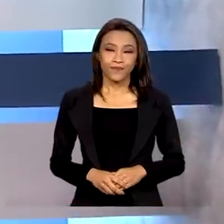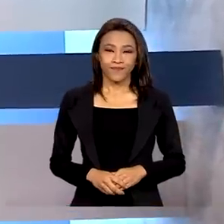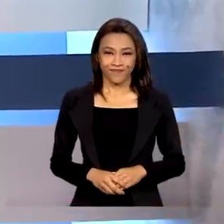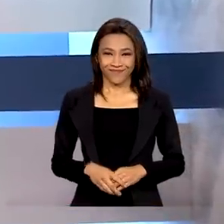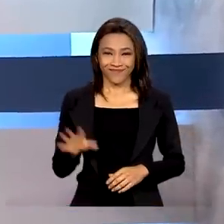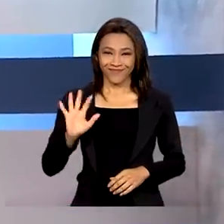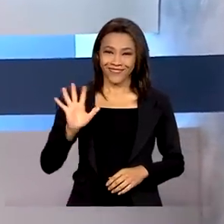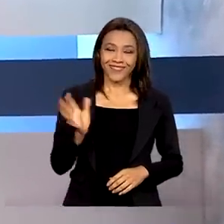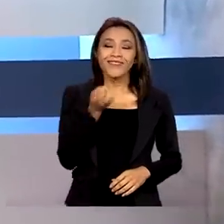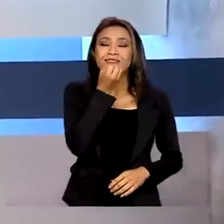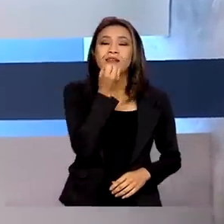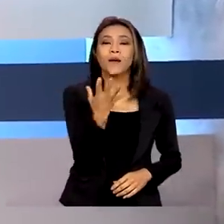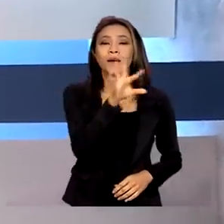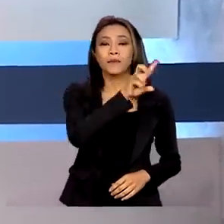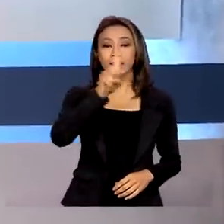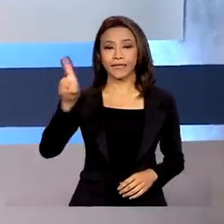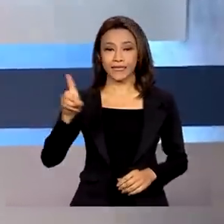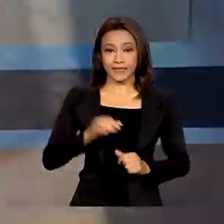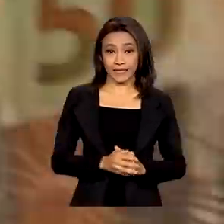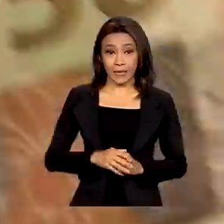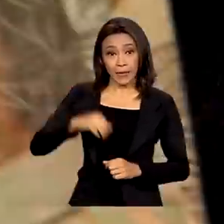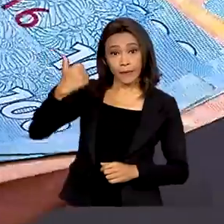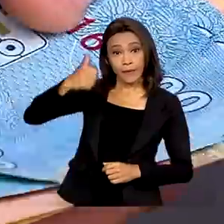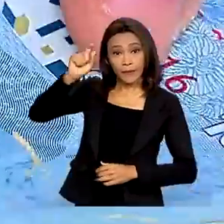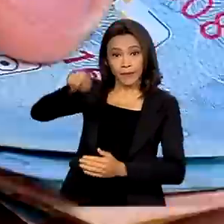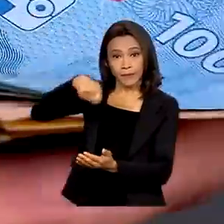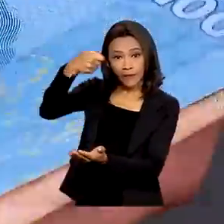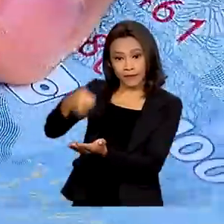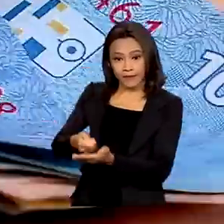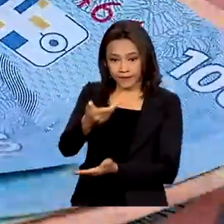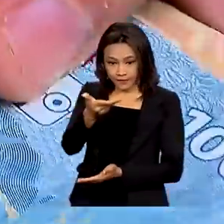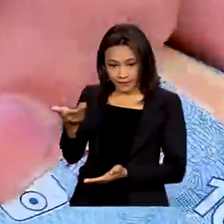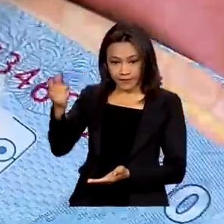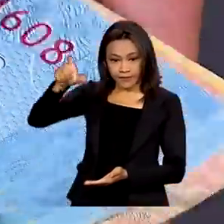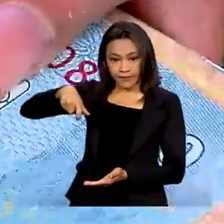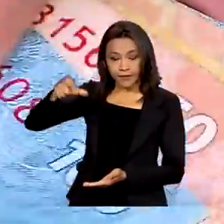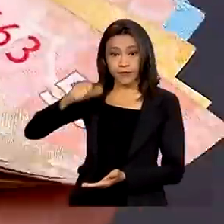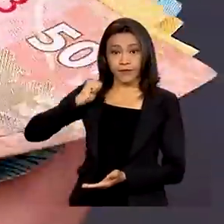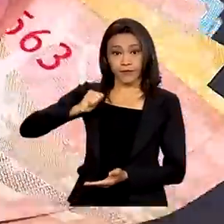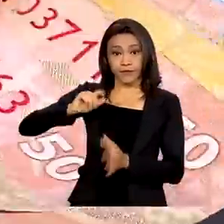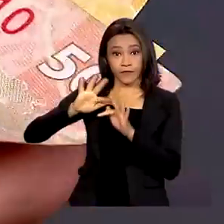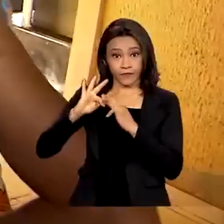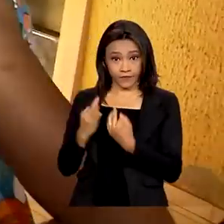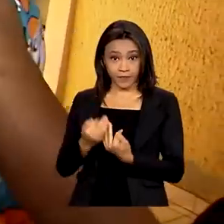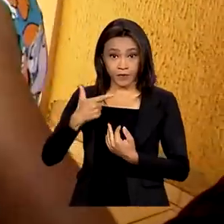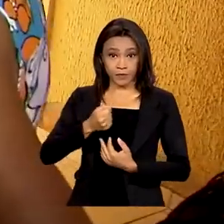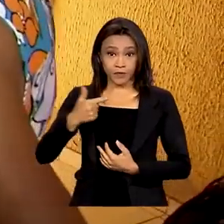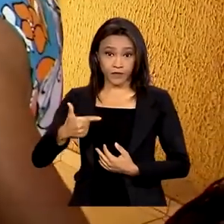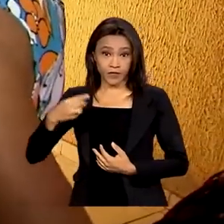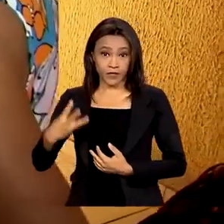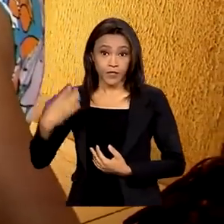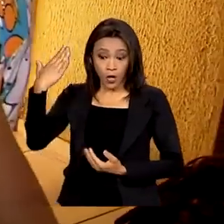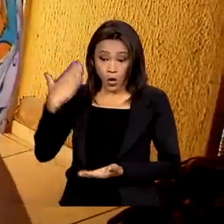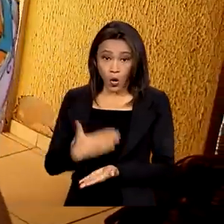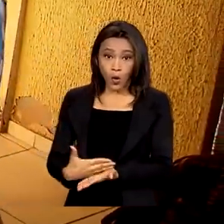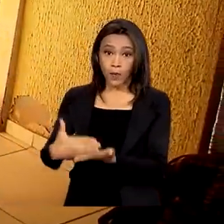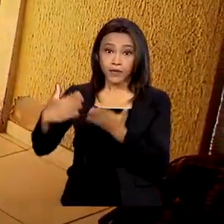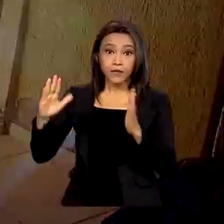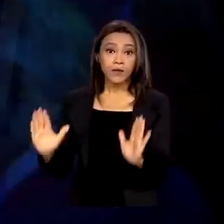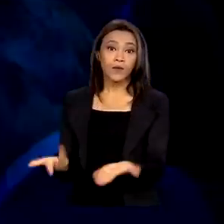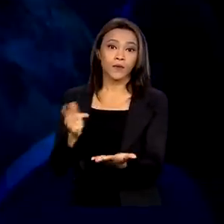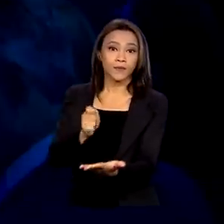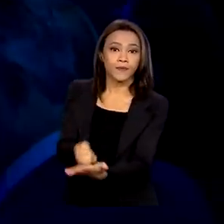Olá, bom dia! Primeira parcela do Bolsa Família de 2023 começa a ser paga hoje.